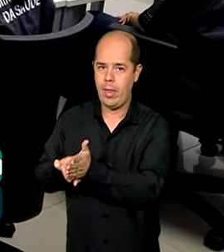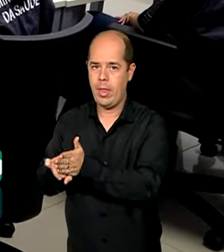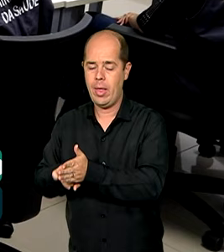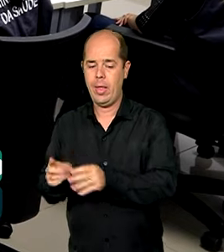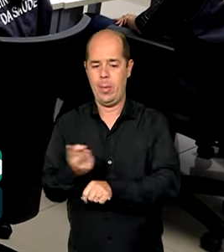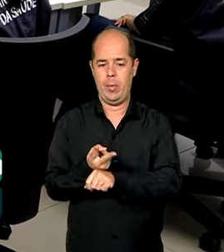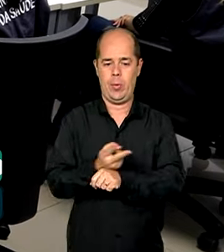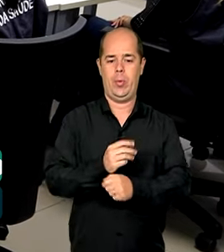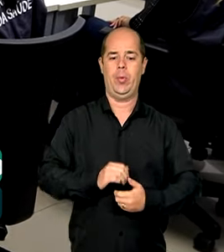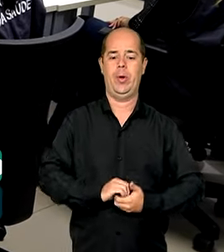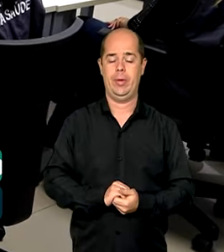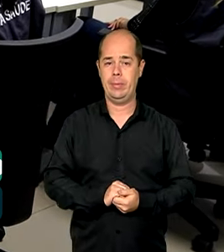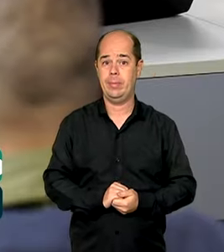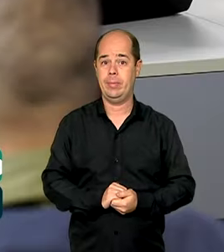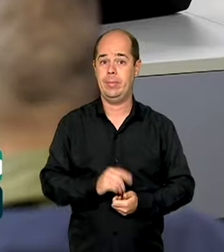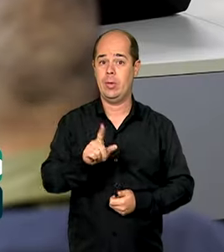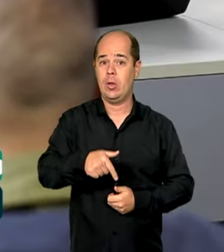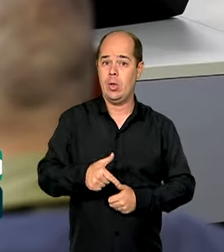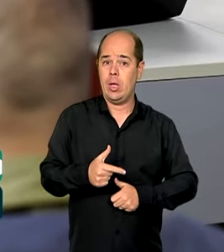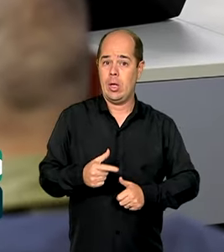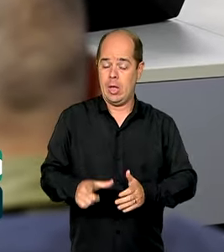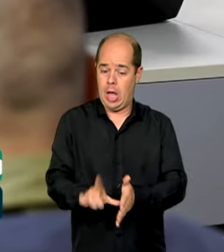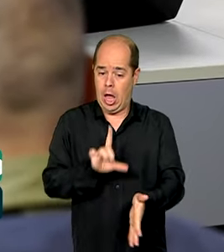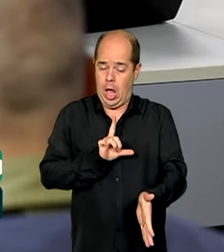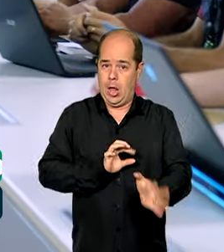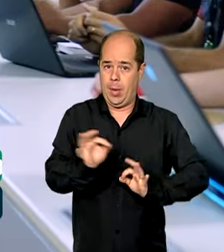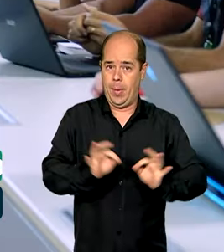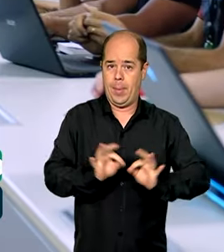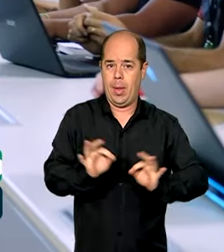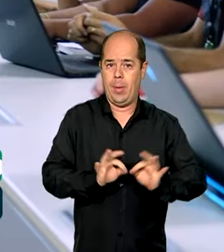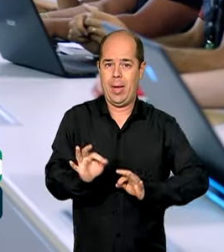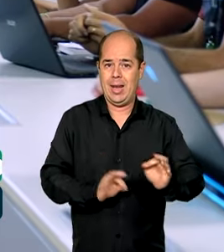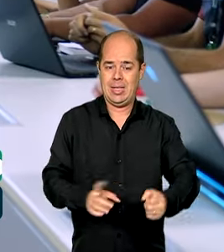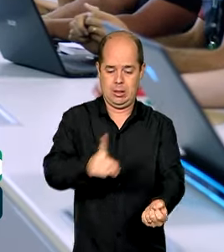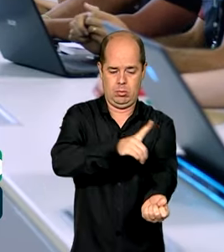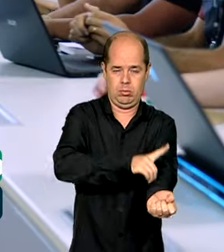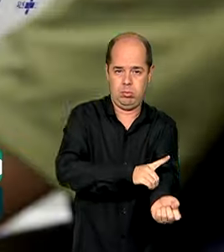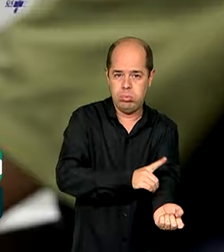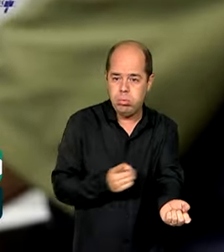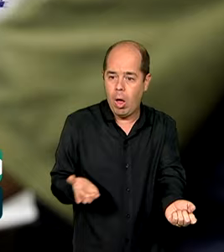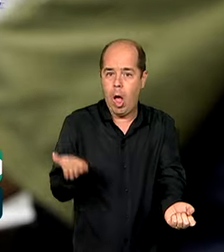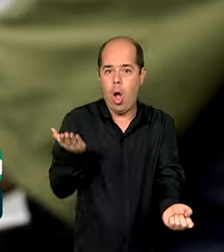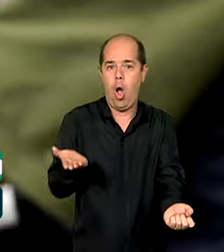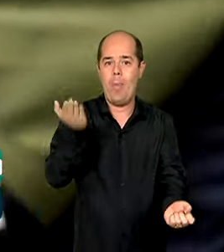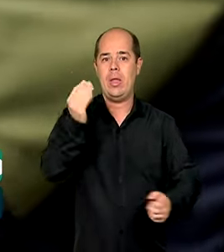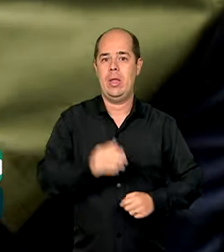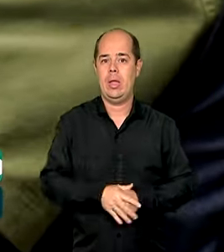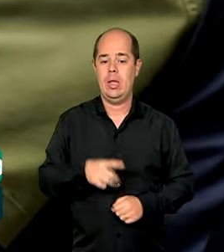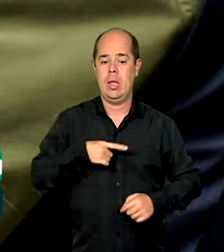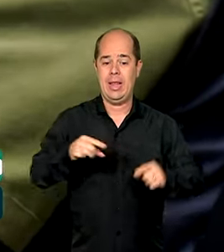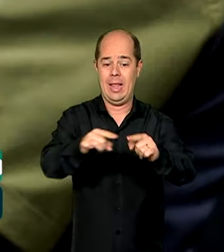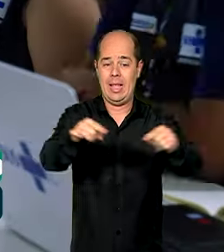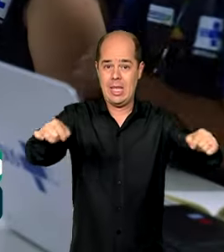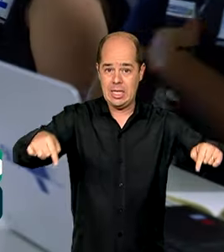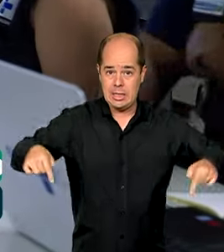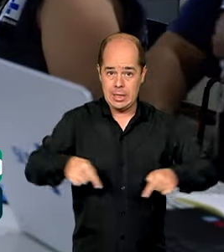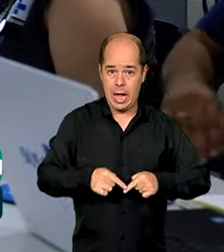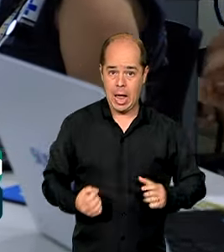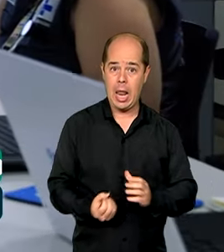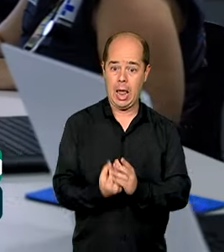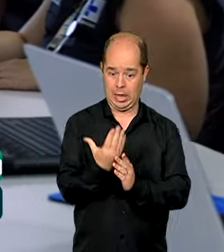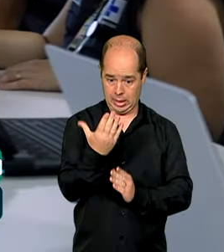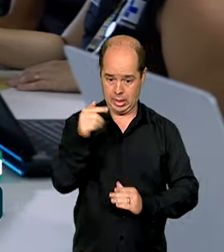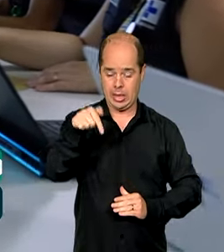aumento de casos de dengue, o Ministério da Saúde também montou uma sala nacional de arboviroses. O local vai